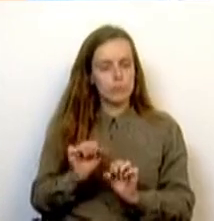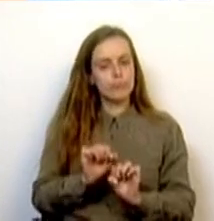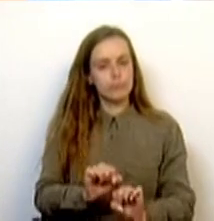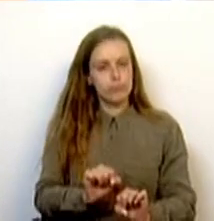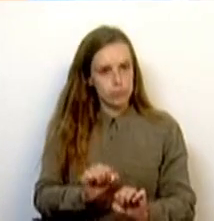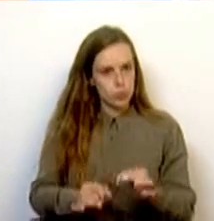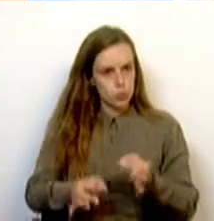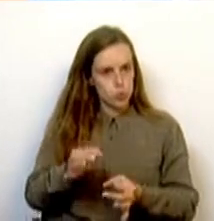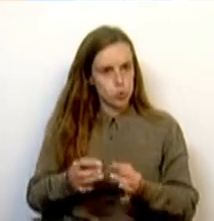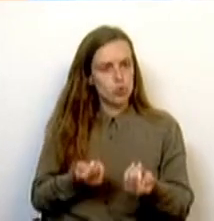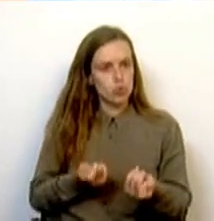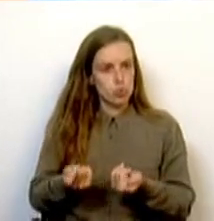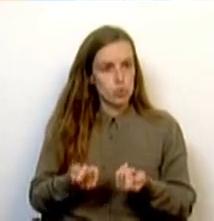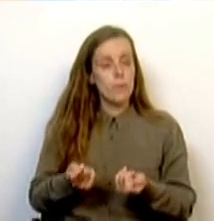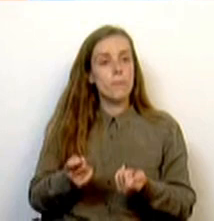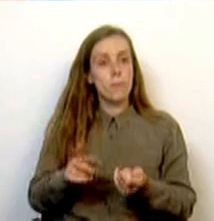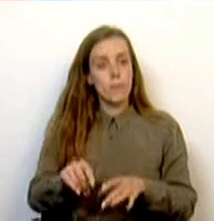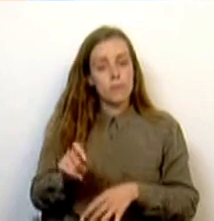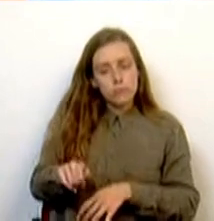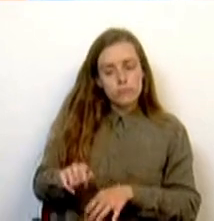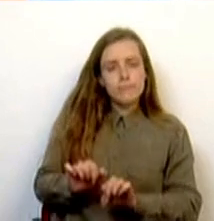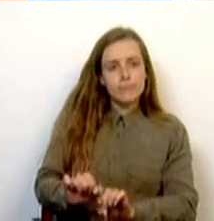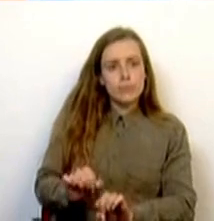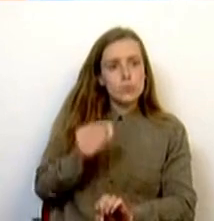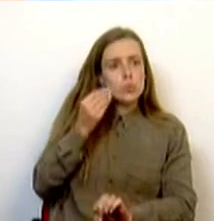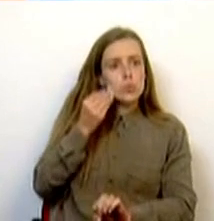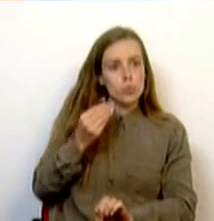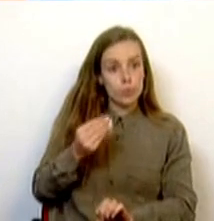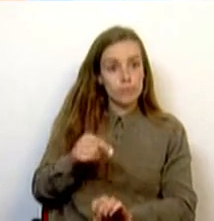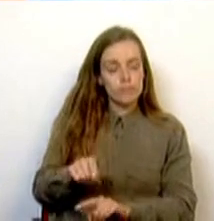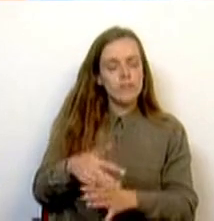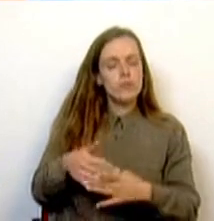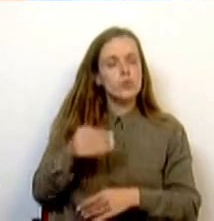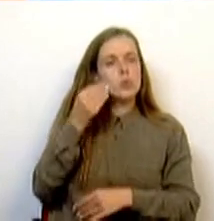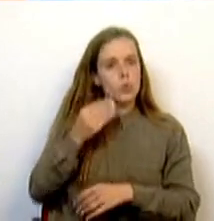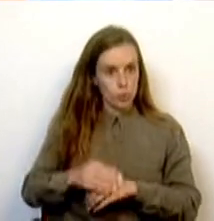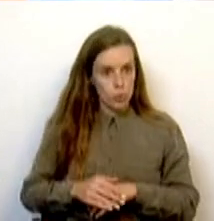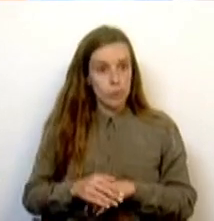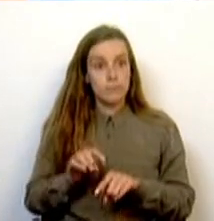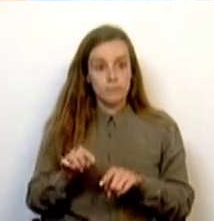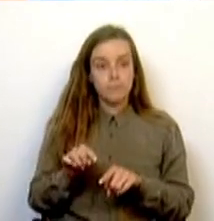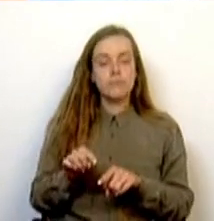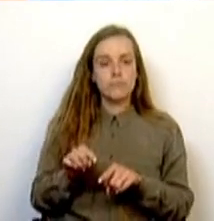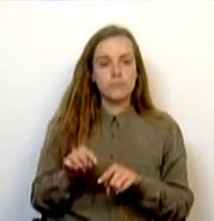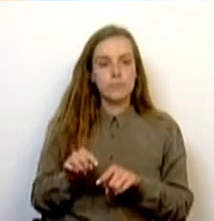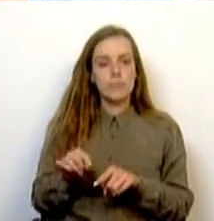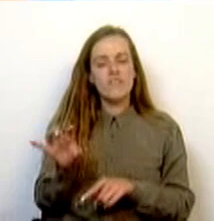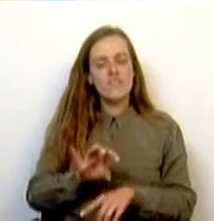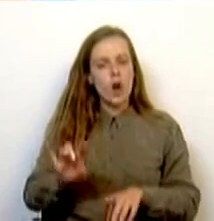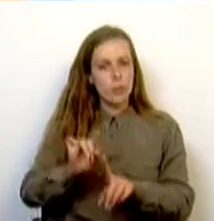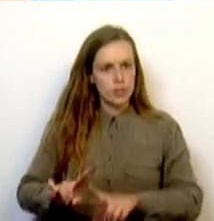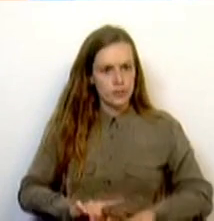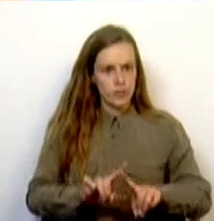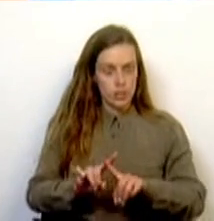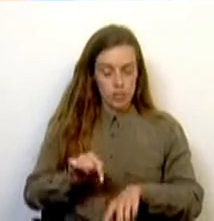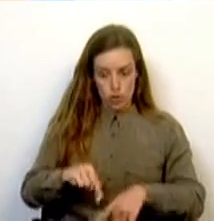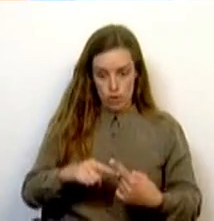a gestão da própria jurisdição. Como é que isto se fez? Dotando esta jurisdição, também ela de mais meios. Este